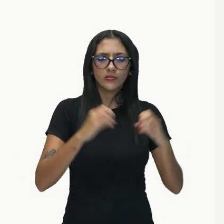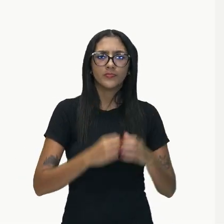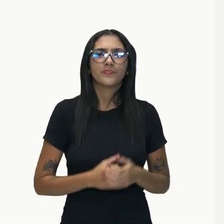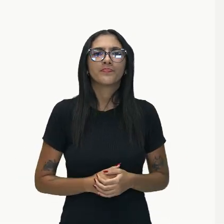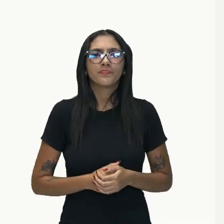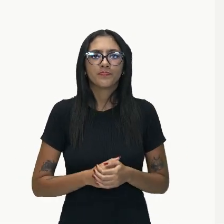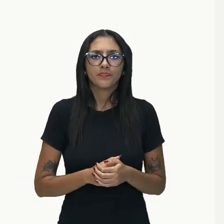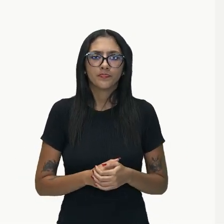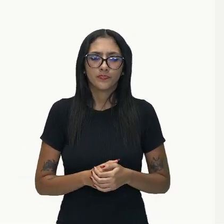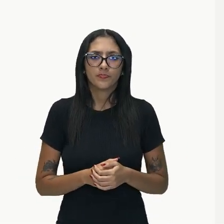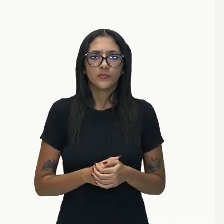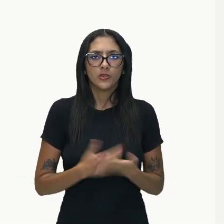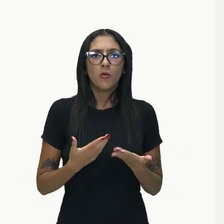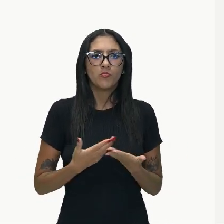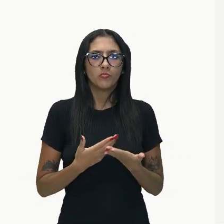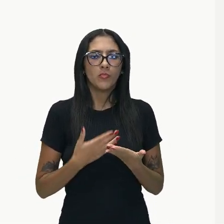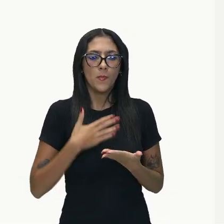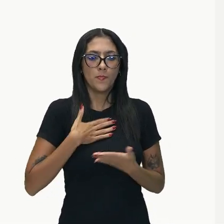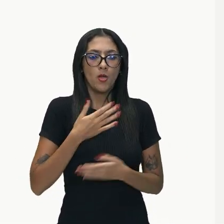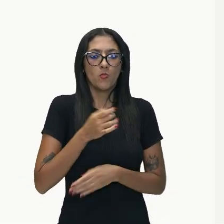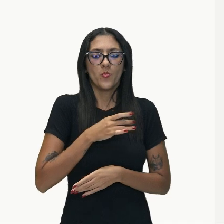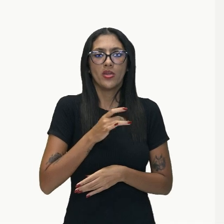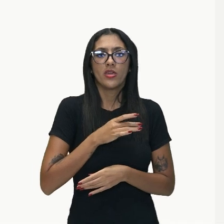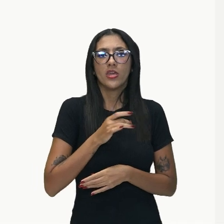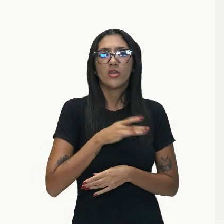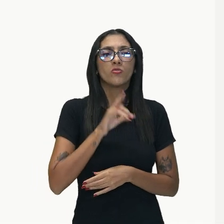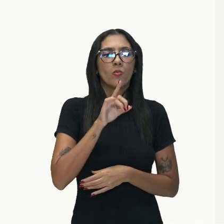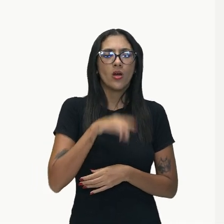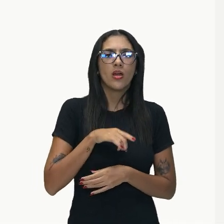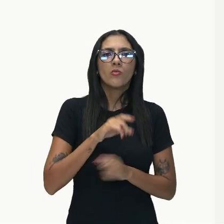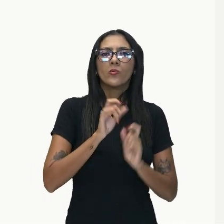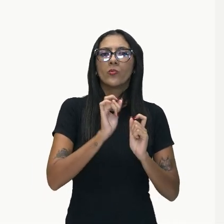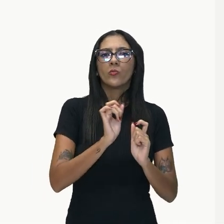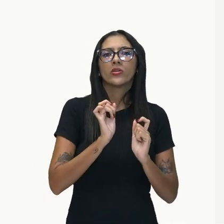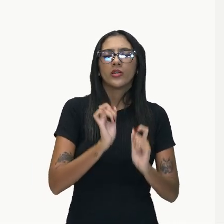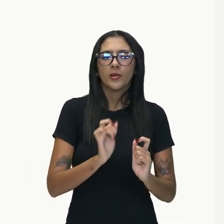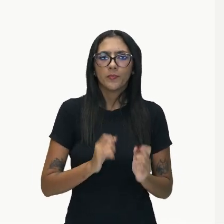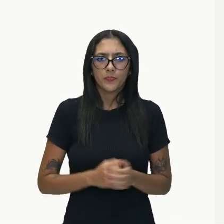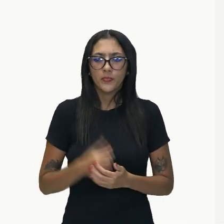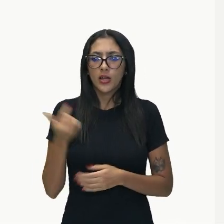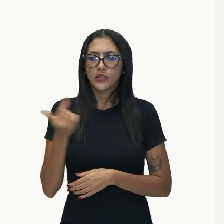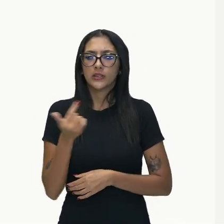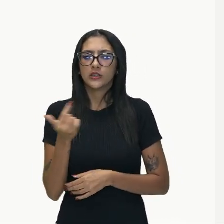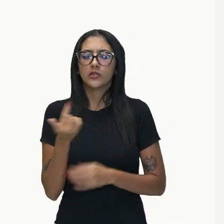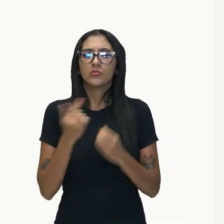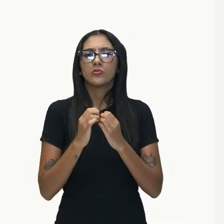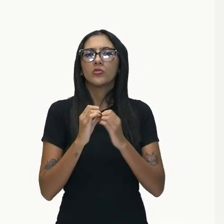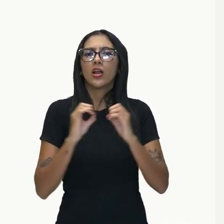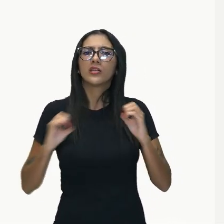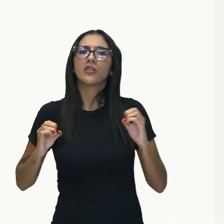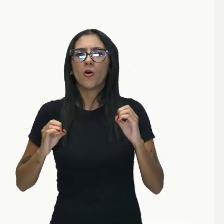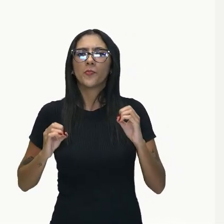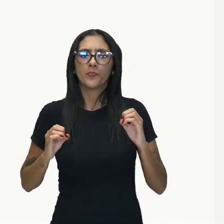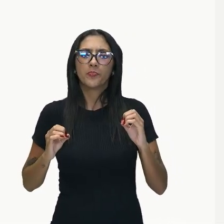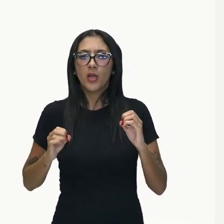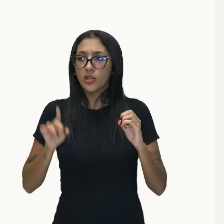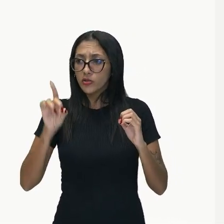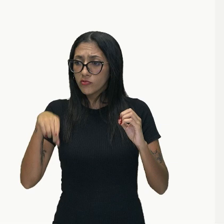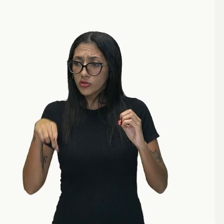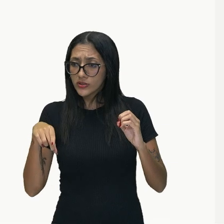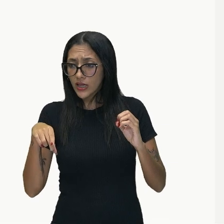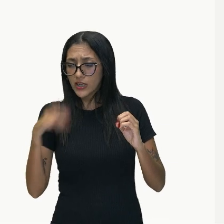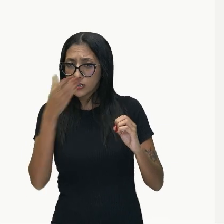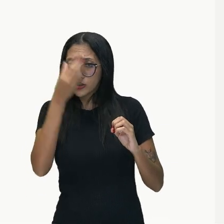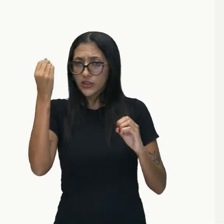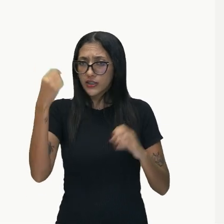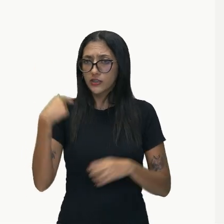meu medo é a nossa primeira oração. Que você me esqueça, a nossa segunda oração. Observem, a